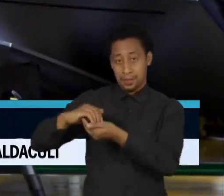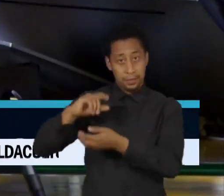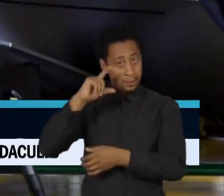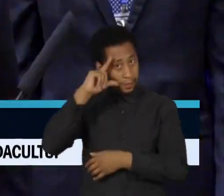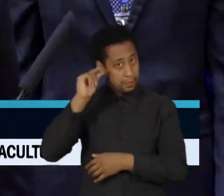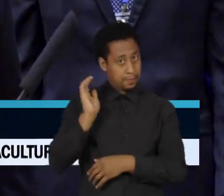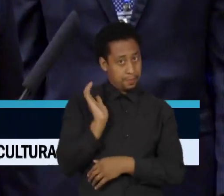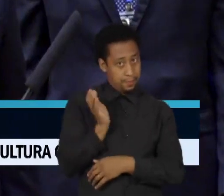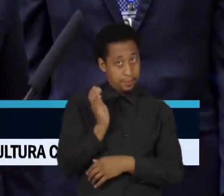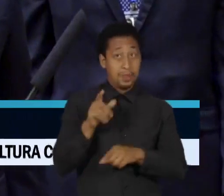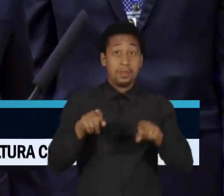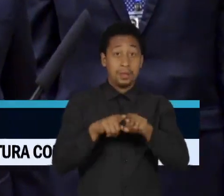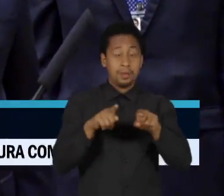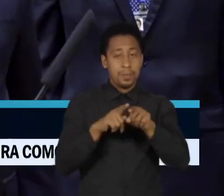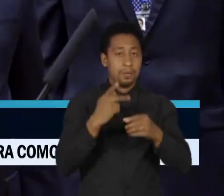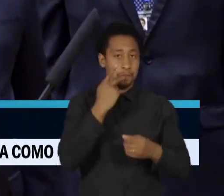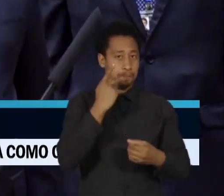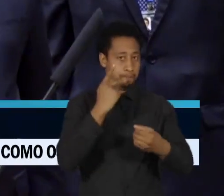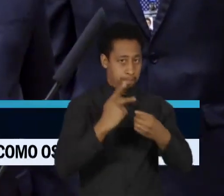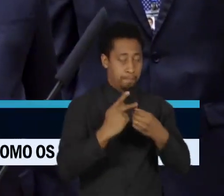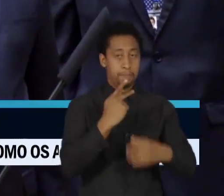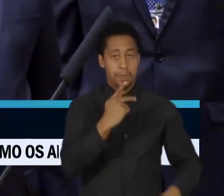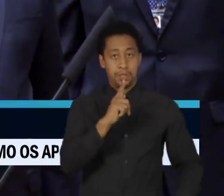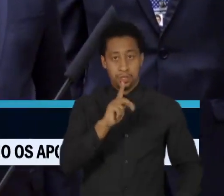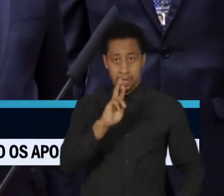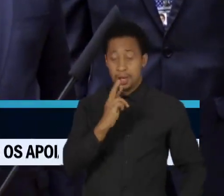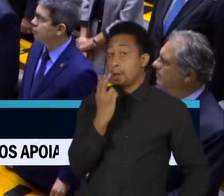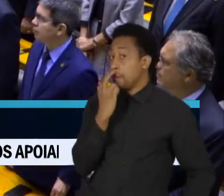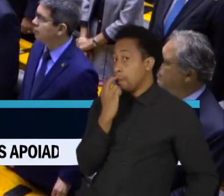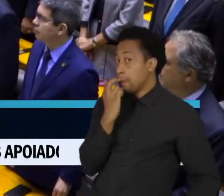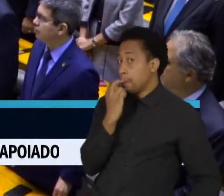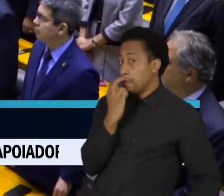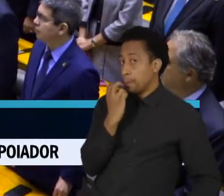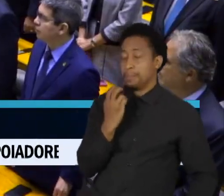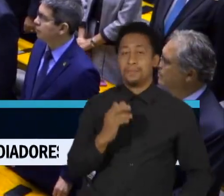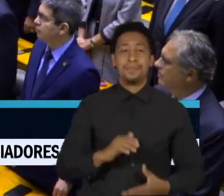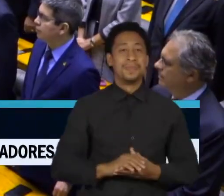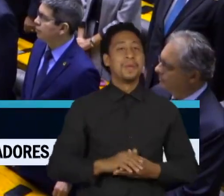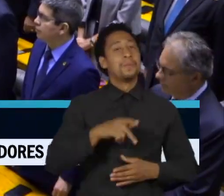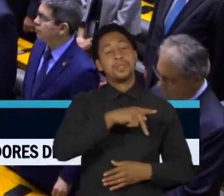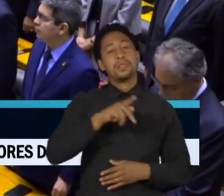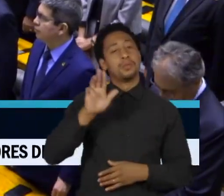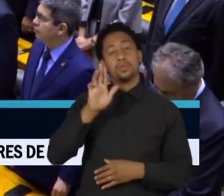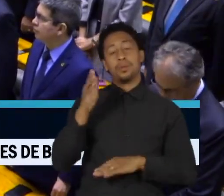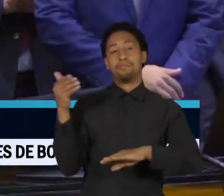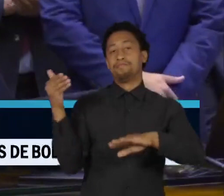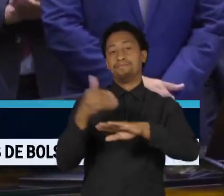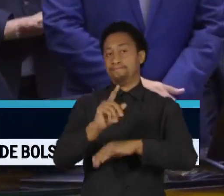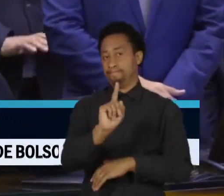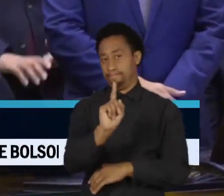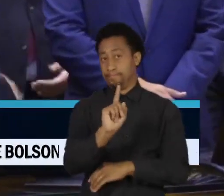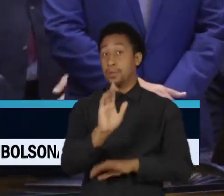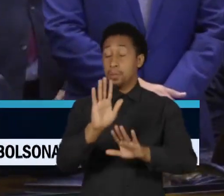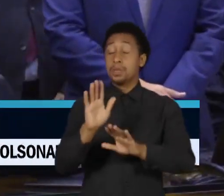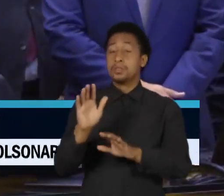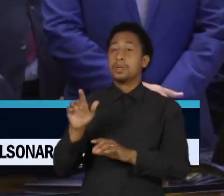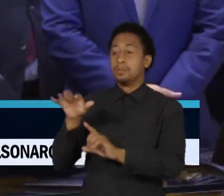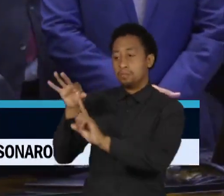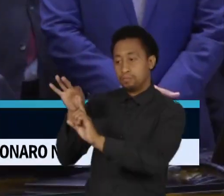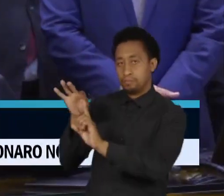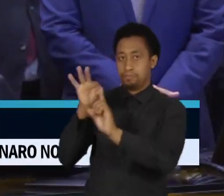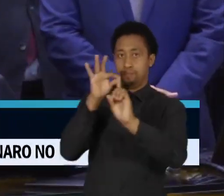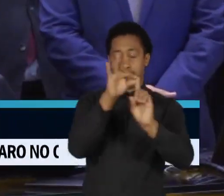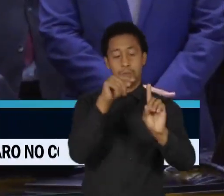Rosa Weber, e do procurador-geral da República, Augusto Aras. O presidente Lula não compareceu, mas enviou pelo